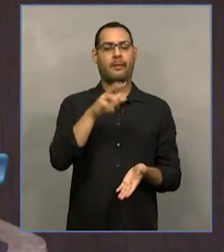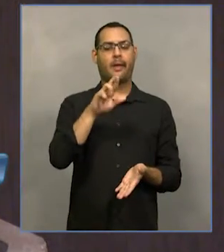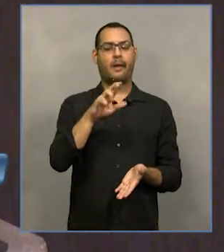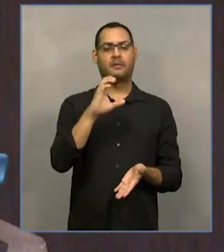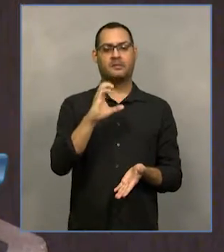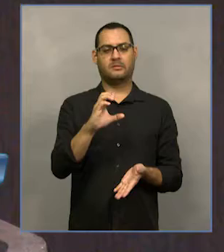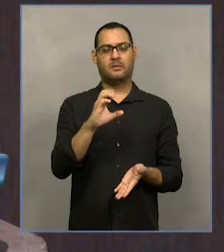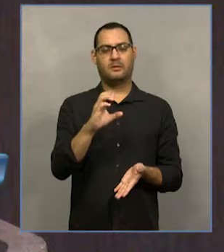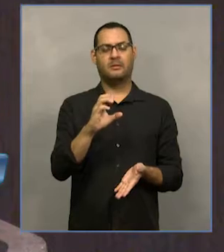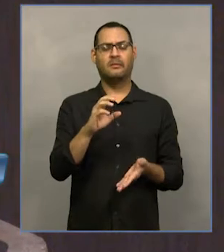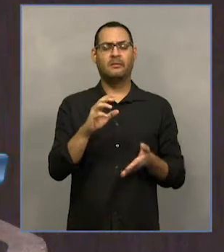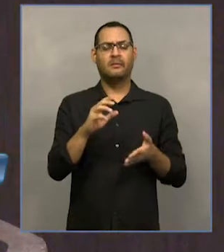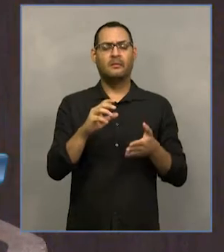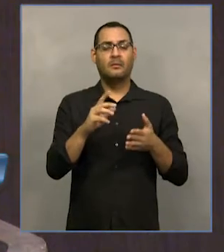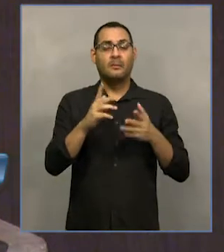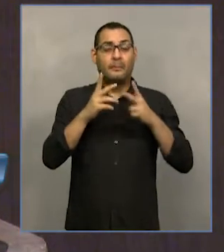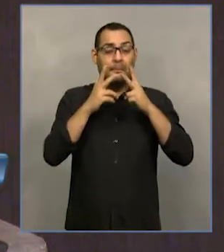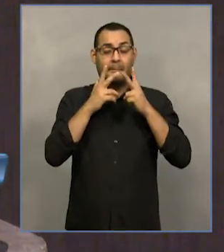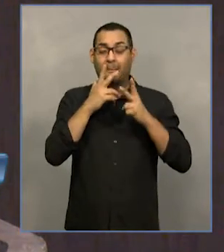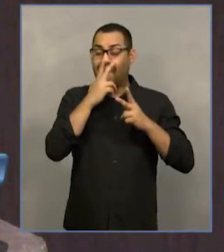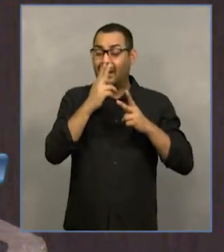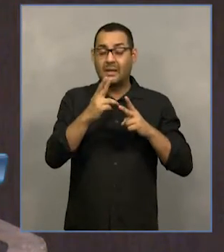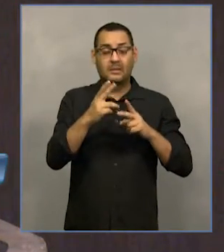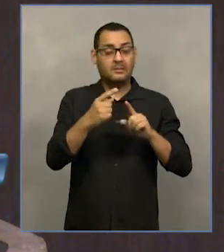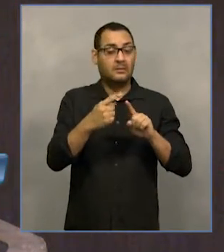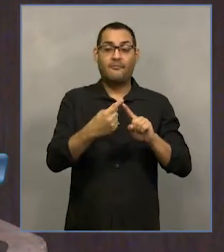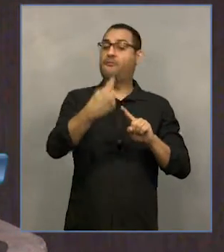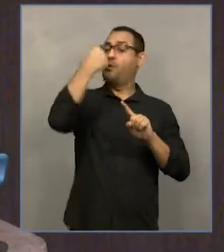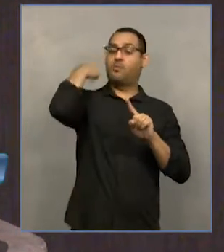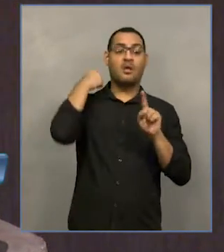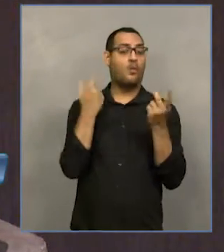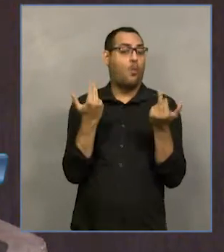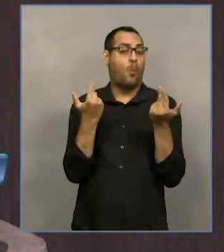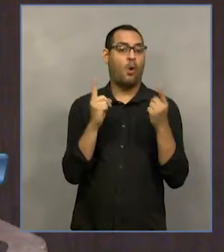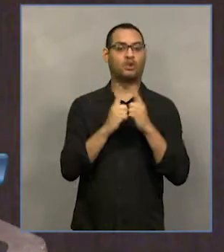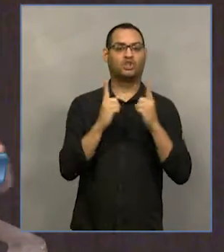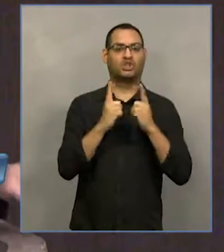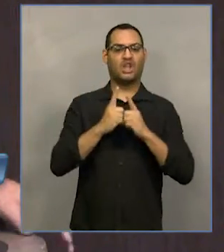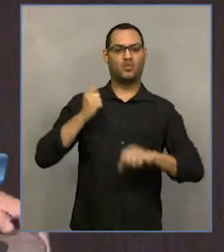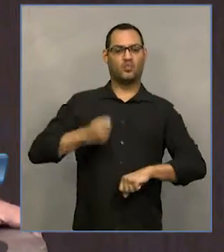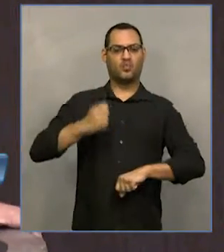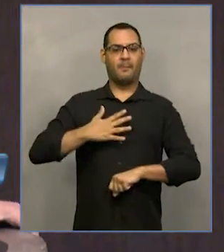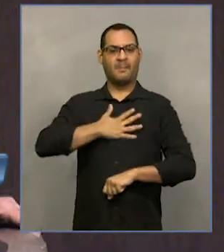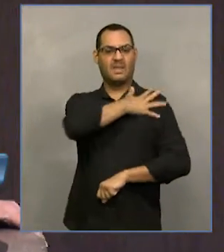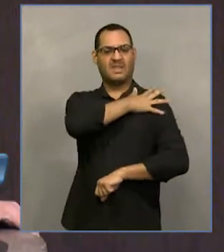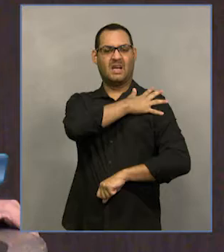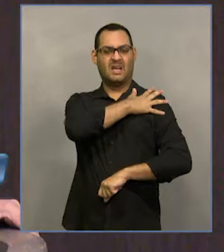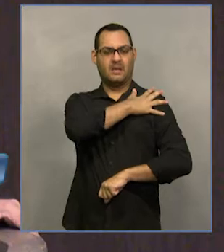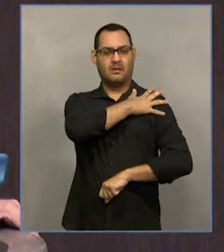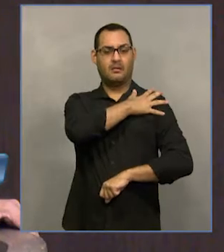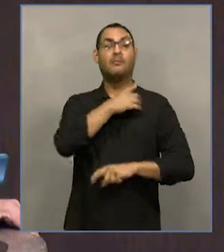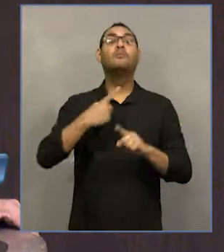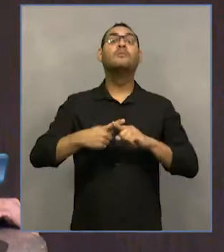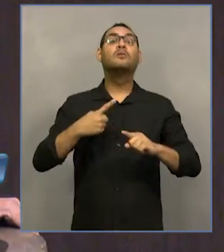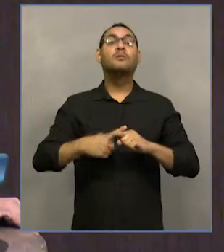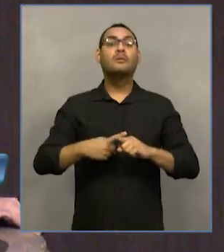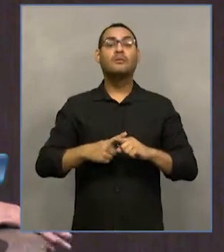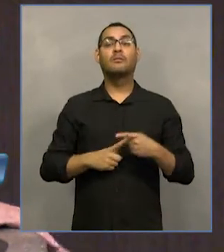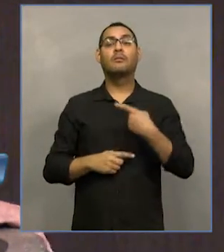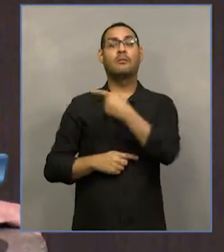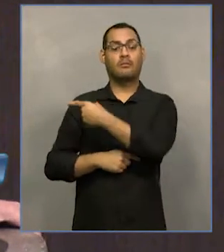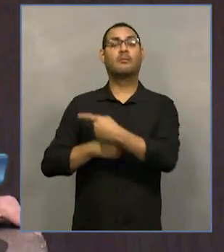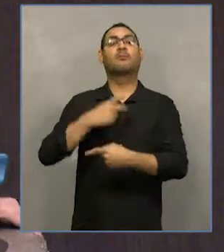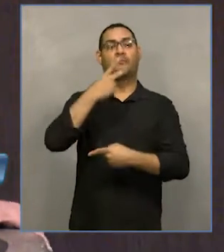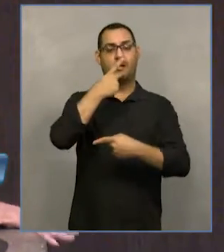volta a tempos da ditadura militar. Ele autoriza que militares das forças